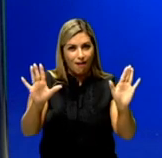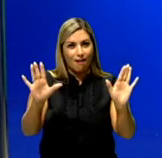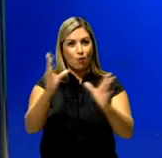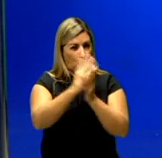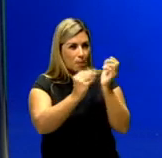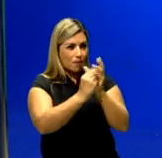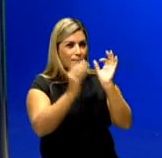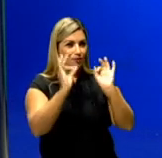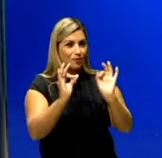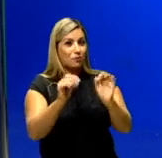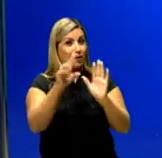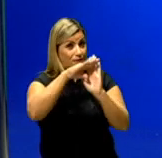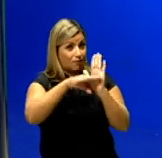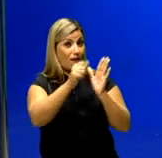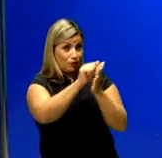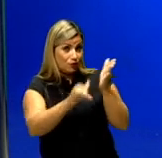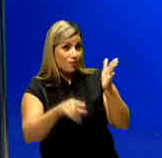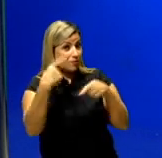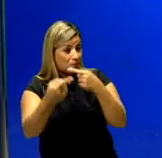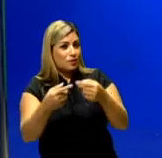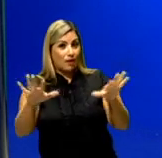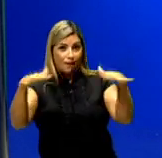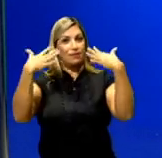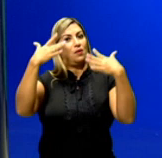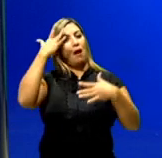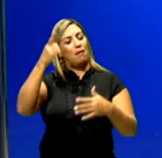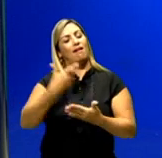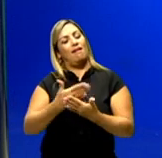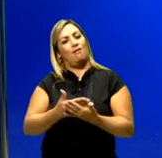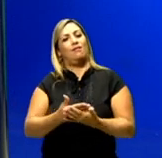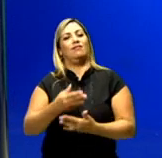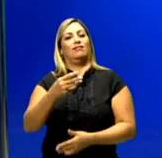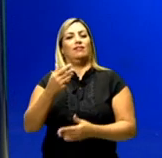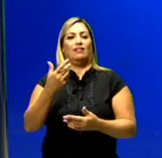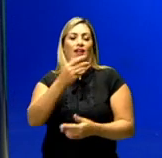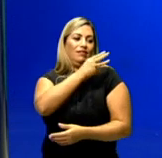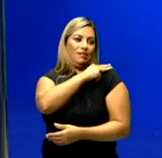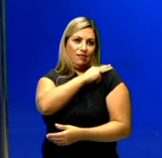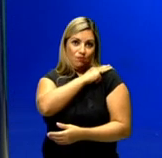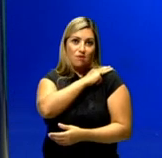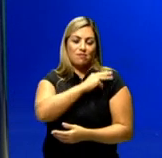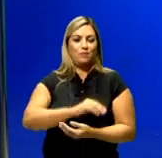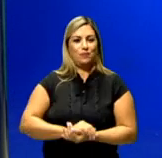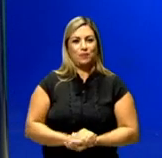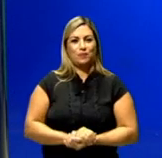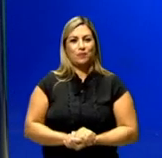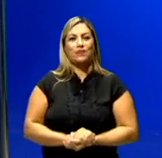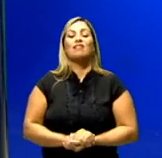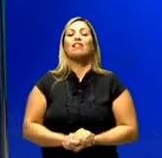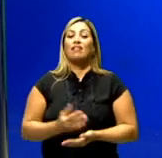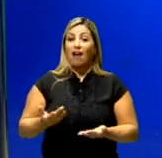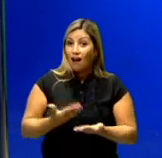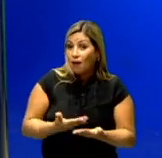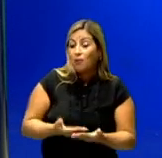aí para resolver a sua lista mais tarde. Fiquem ligados que amanhã teremos aula para os estudantes da terceira série do Ensino Médio.